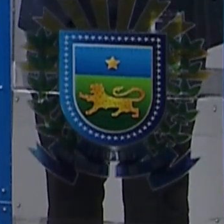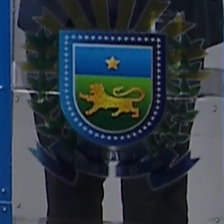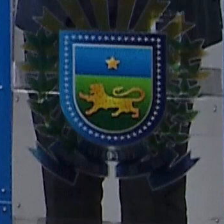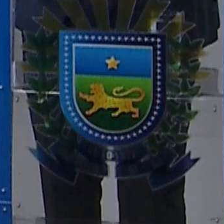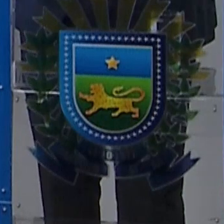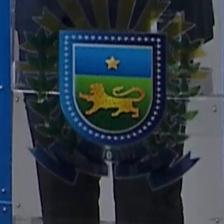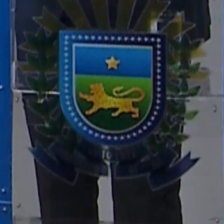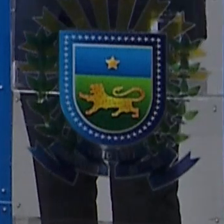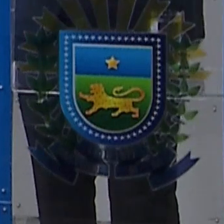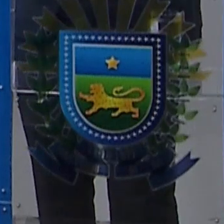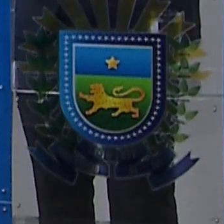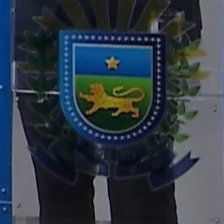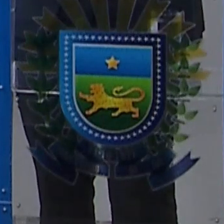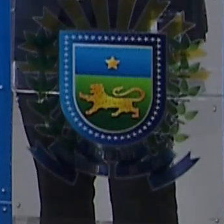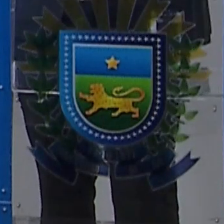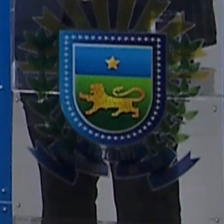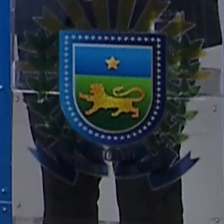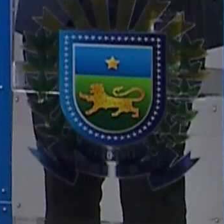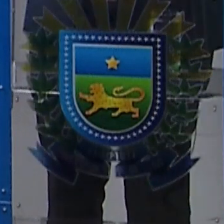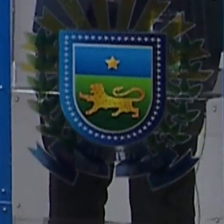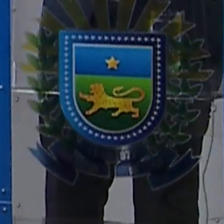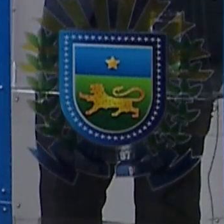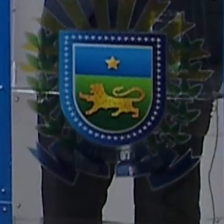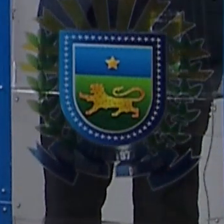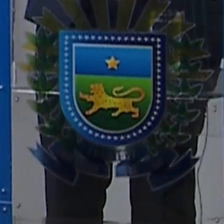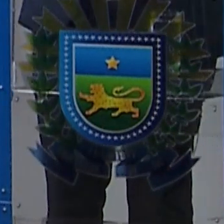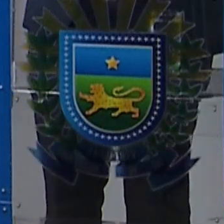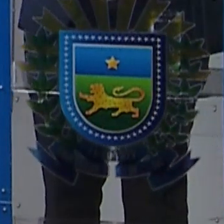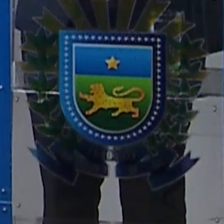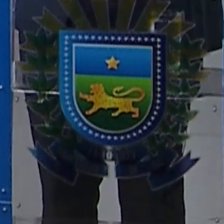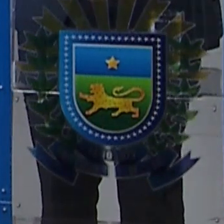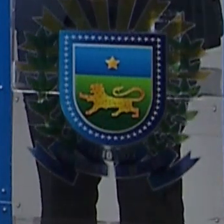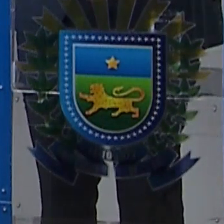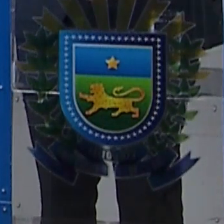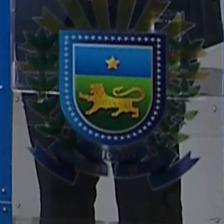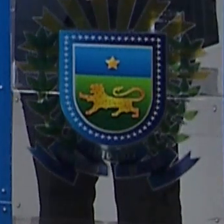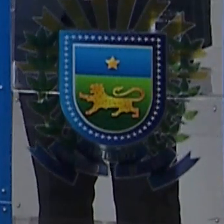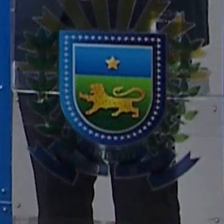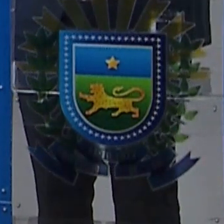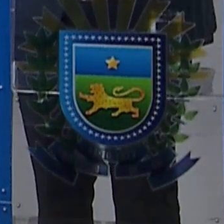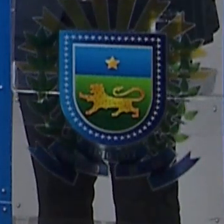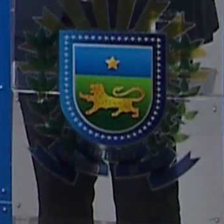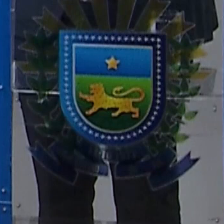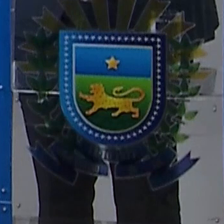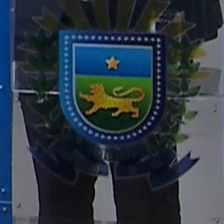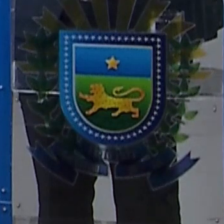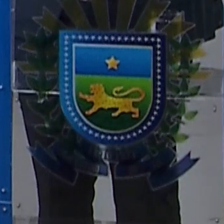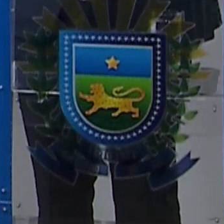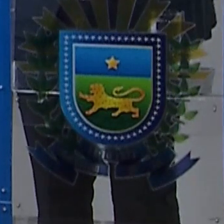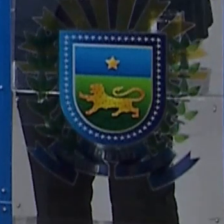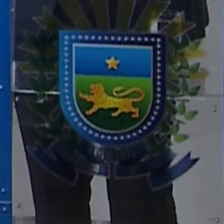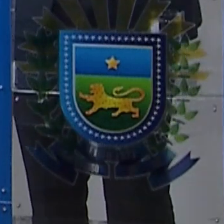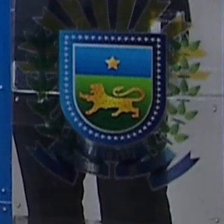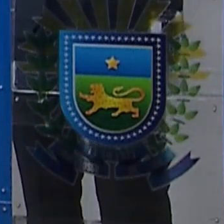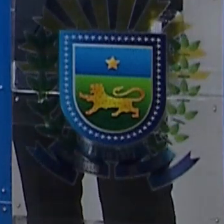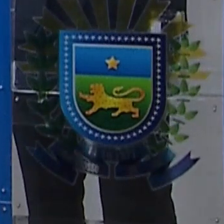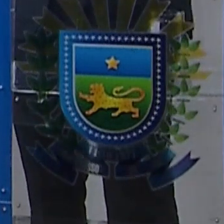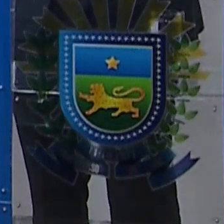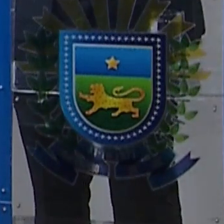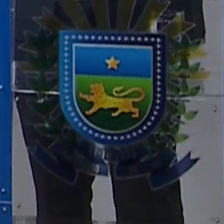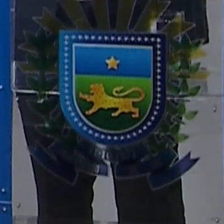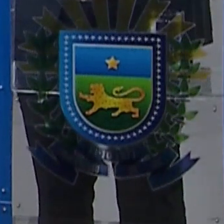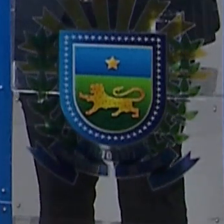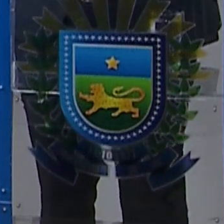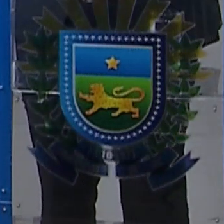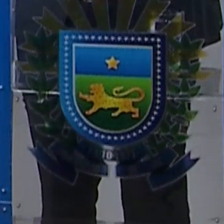dos atuais deputados estaduais. Nós começamos essa transmissão lá por volta das 8h30 da manhã, o primeiro